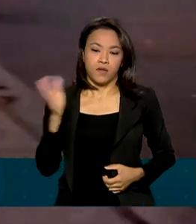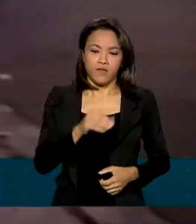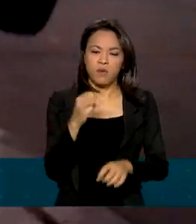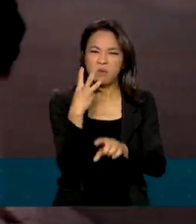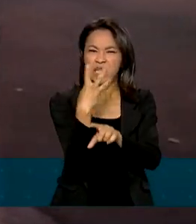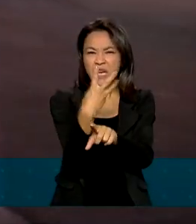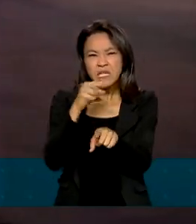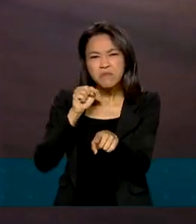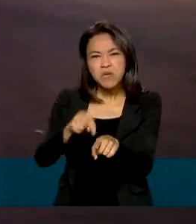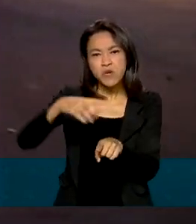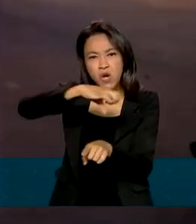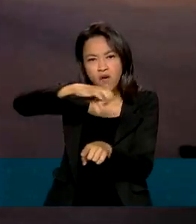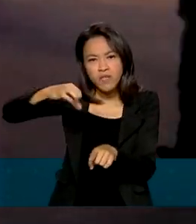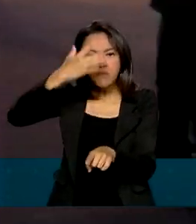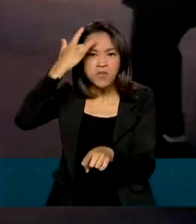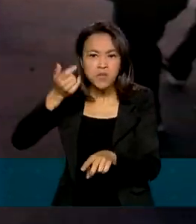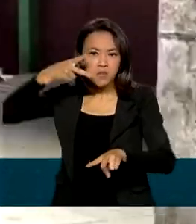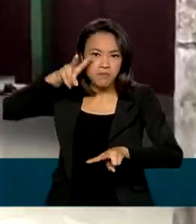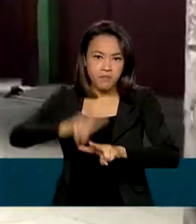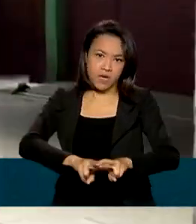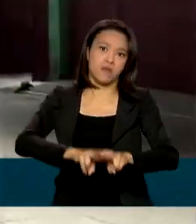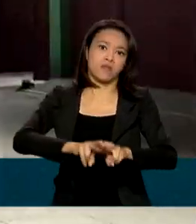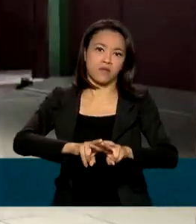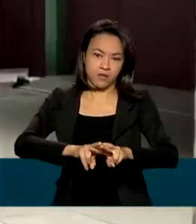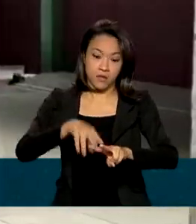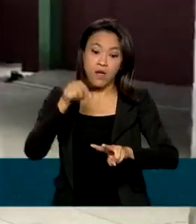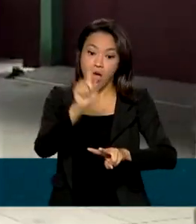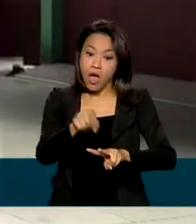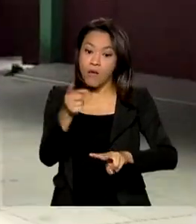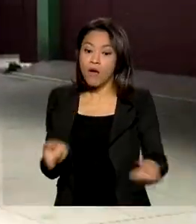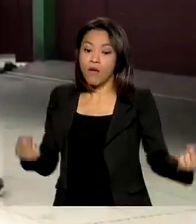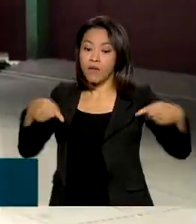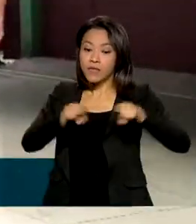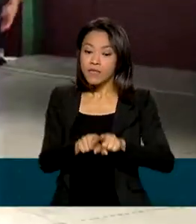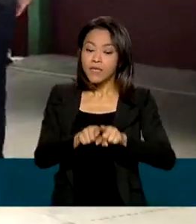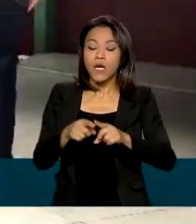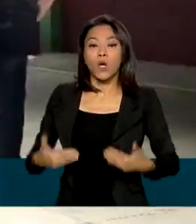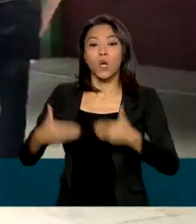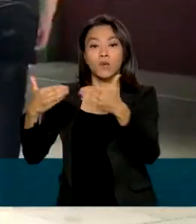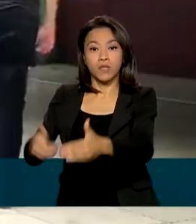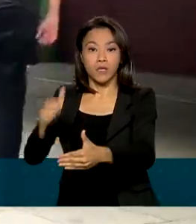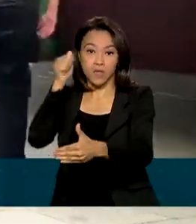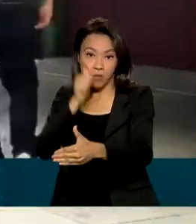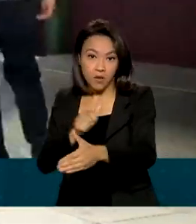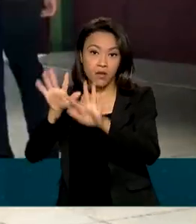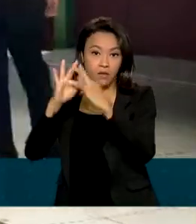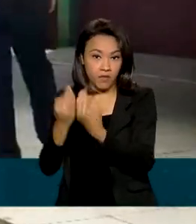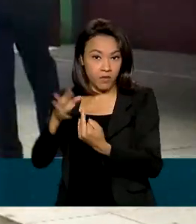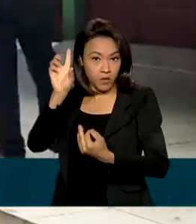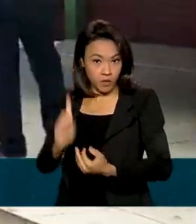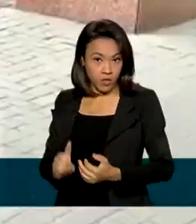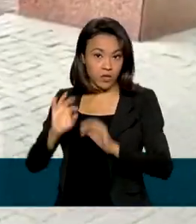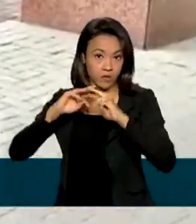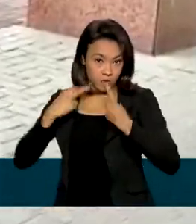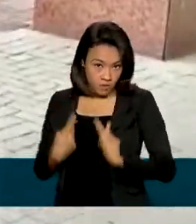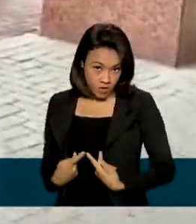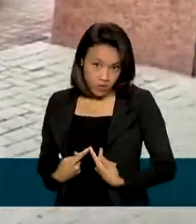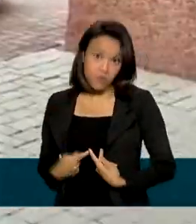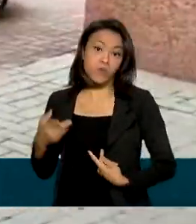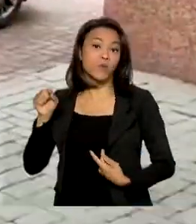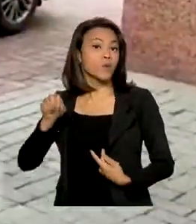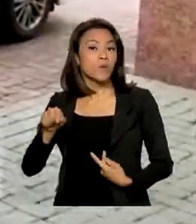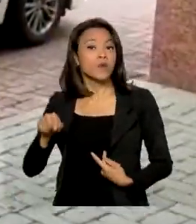presos em 30 dias de ação. Numa parceria com o Ministério da Mulher, da Família e dos Direitos Humanos, que